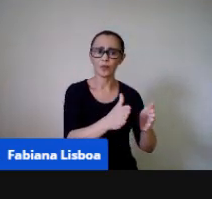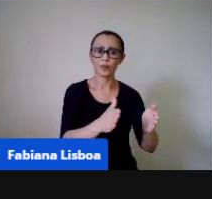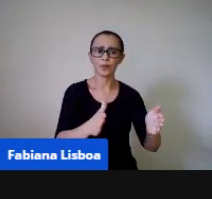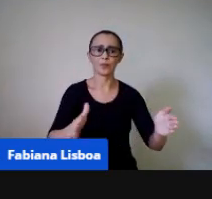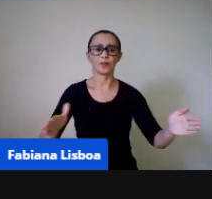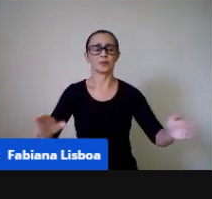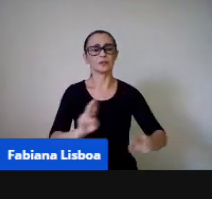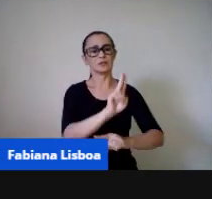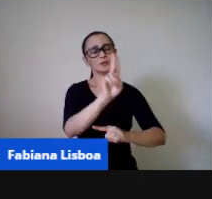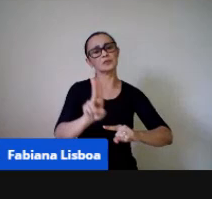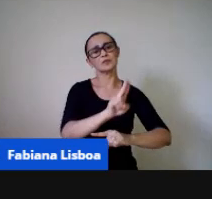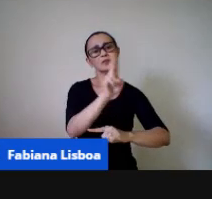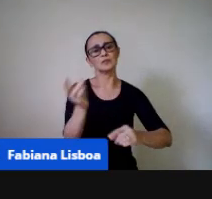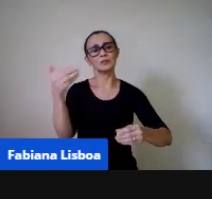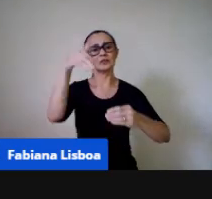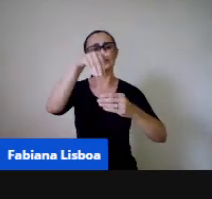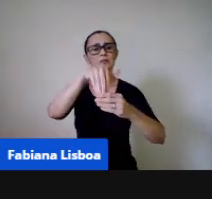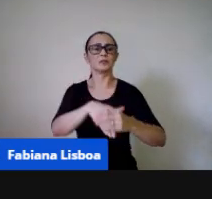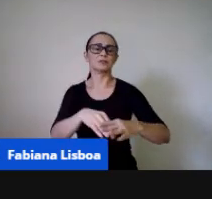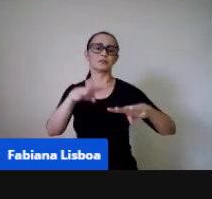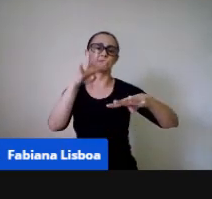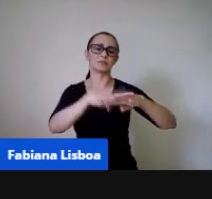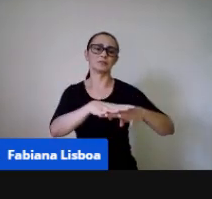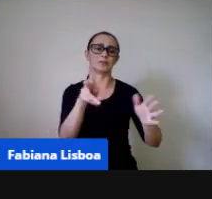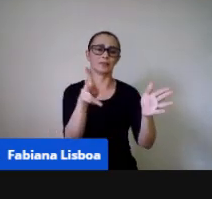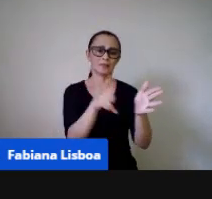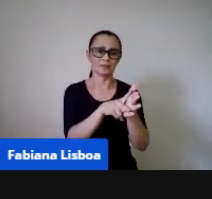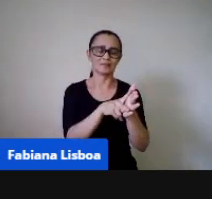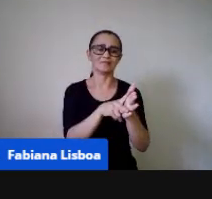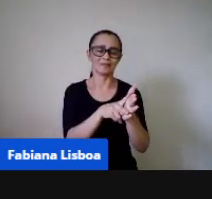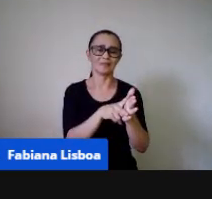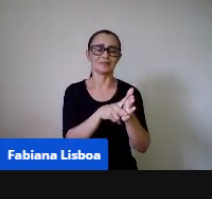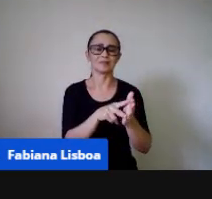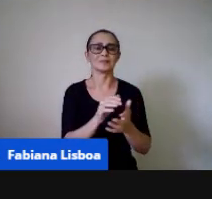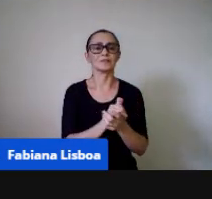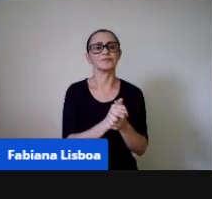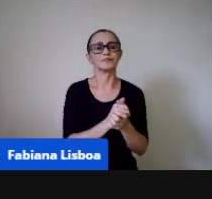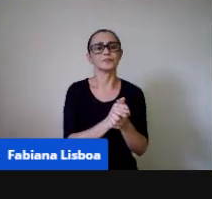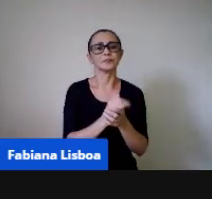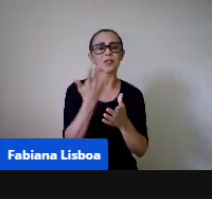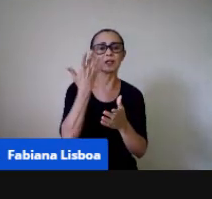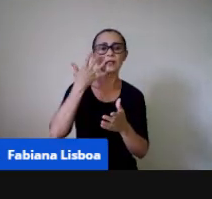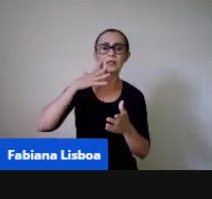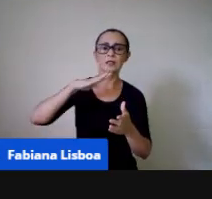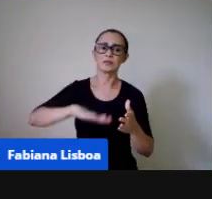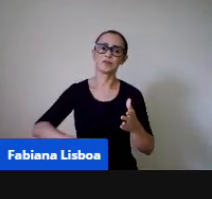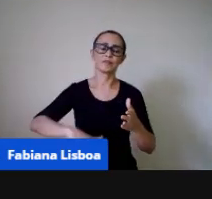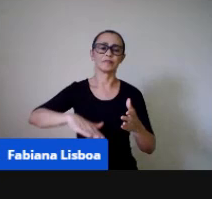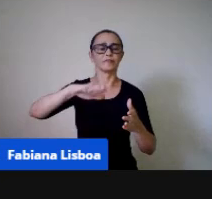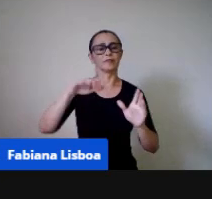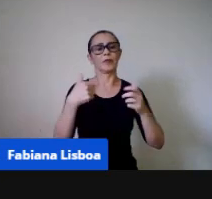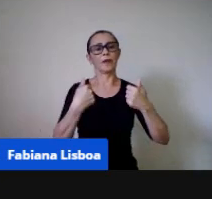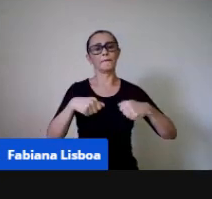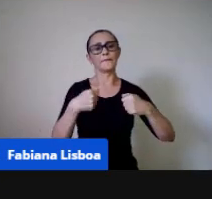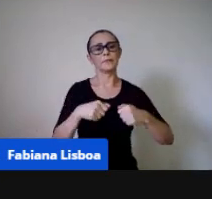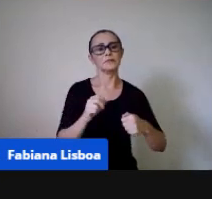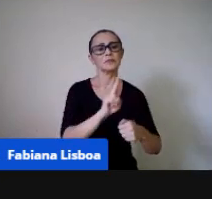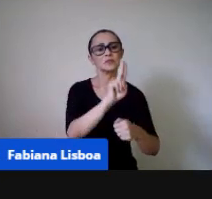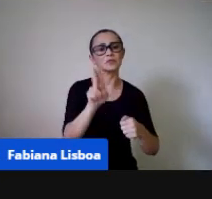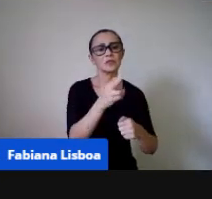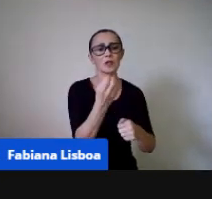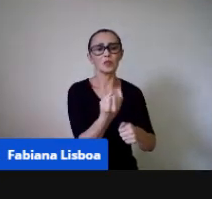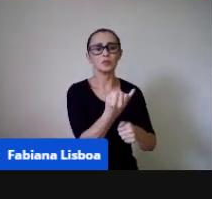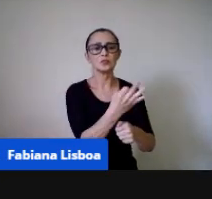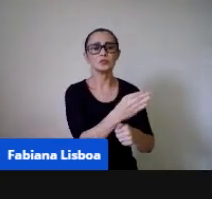uso nas operações, né, então, as crianças, desde bem pequenas, elas podem e devem utilizar os números em diferentes